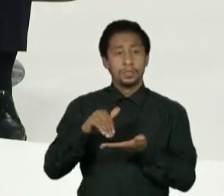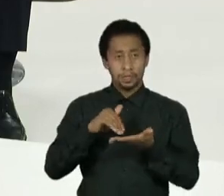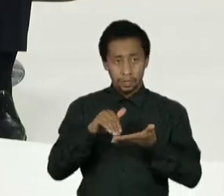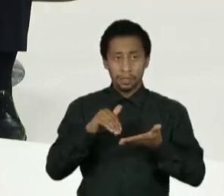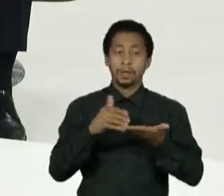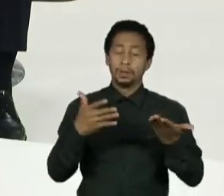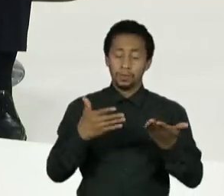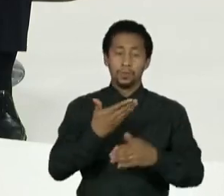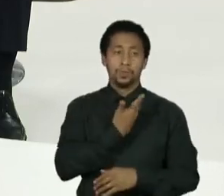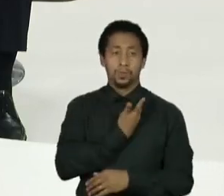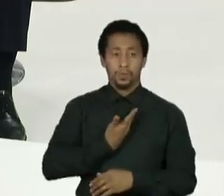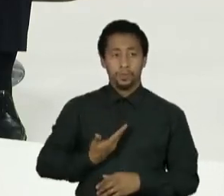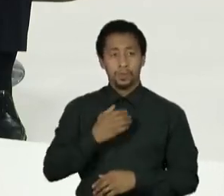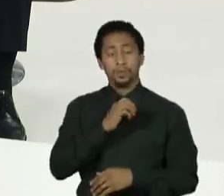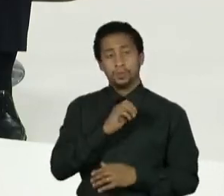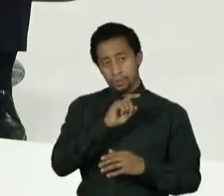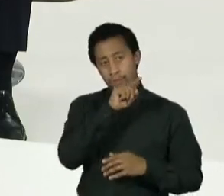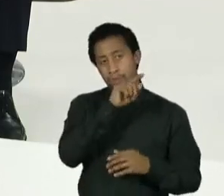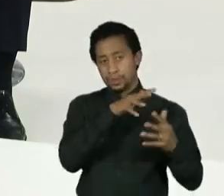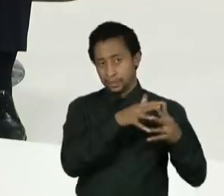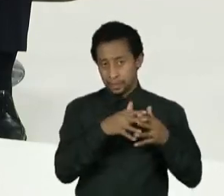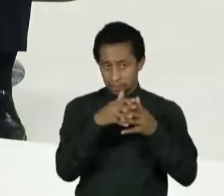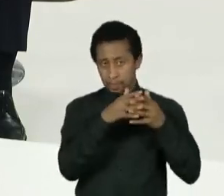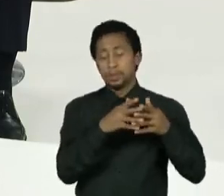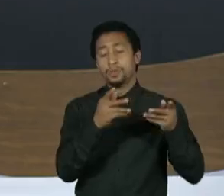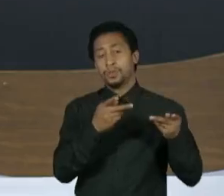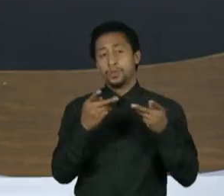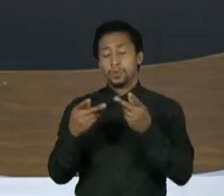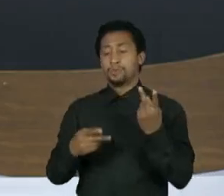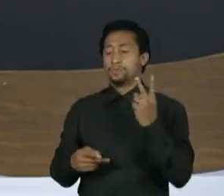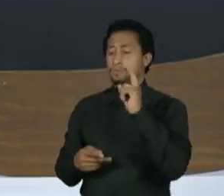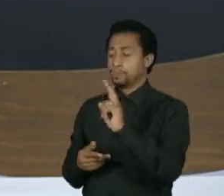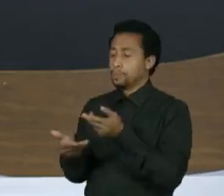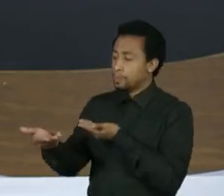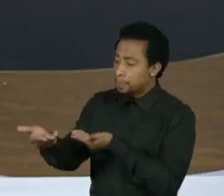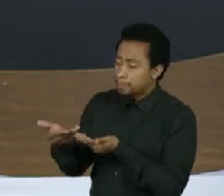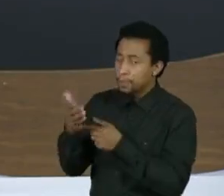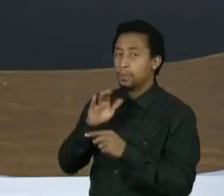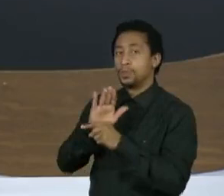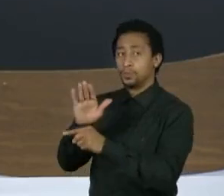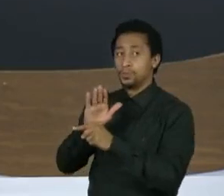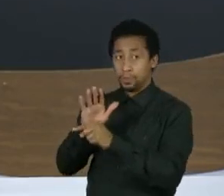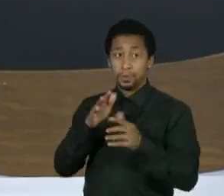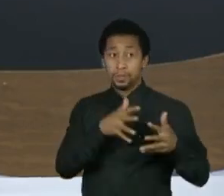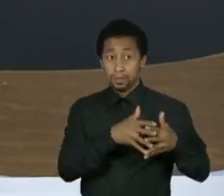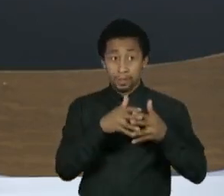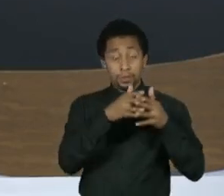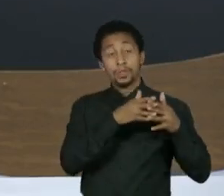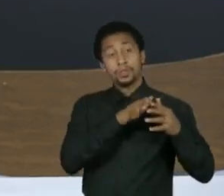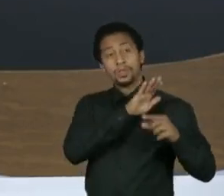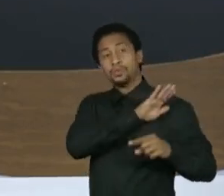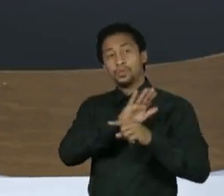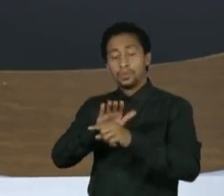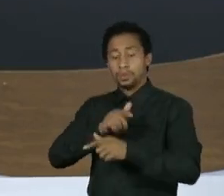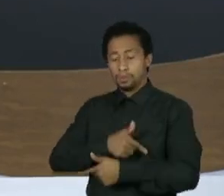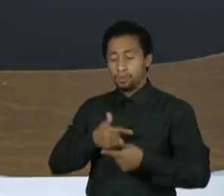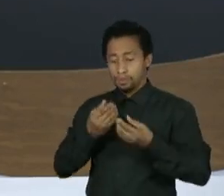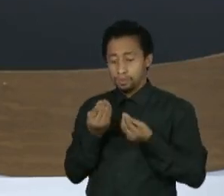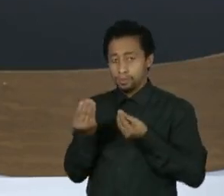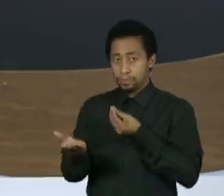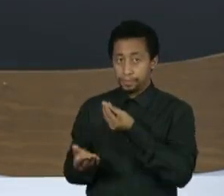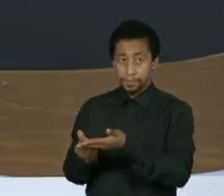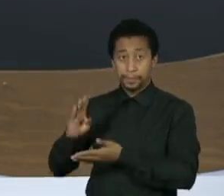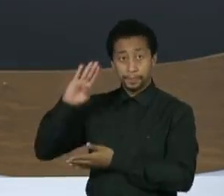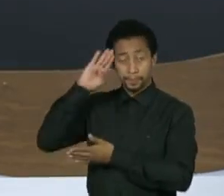está demandando uma maior ajuda, principalmente bélica, militar, por parte dos Estados Unidos e das outras